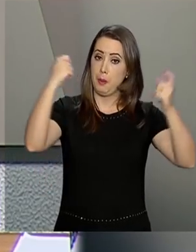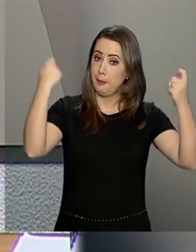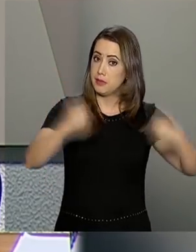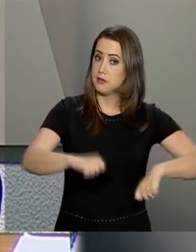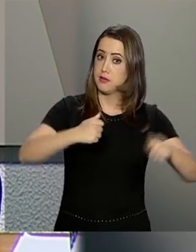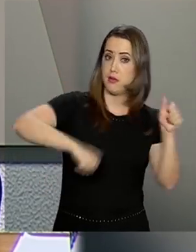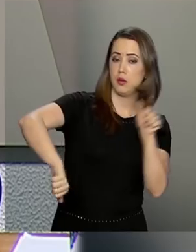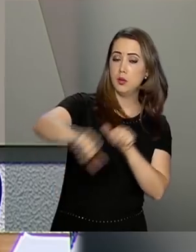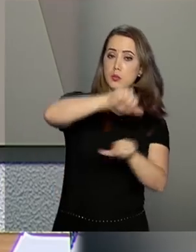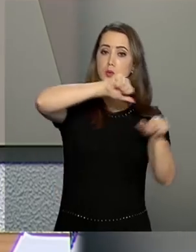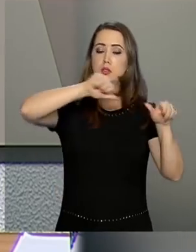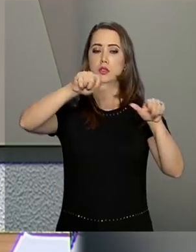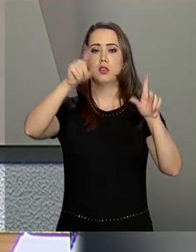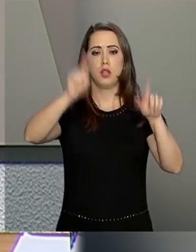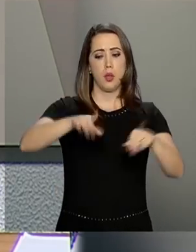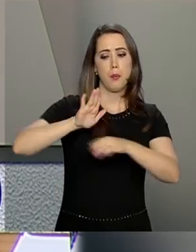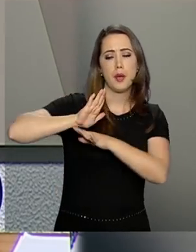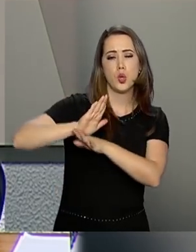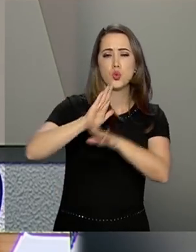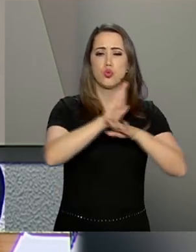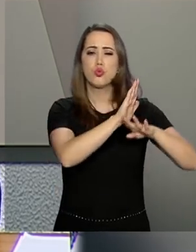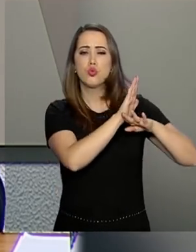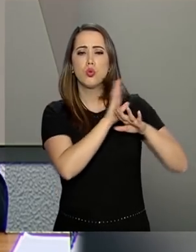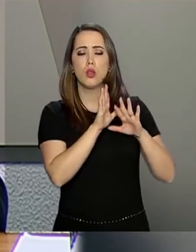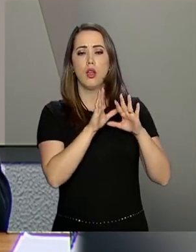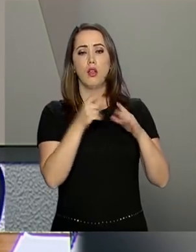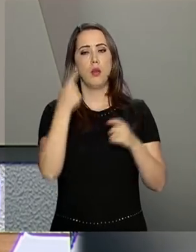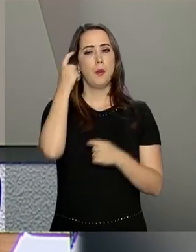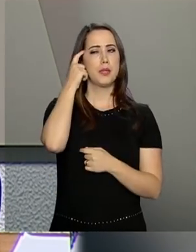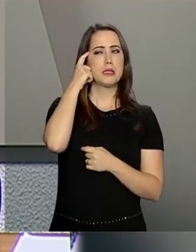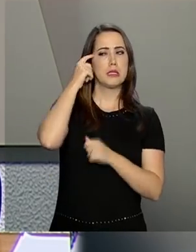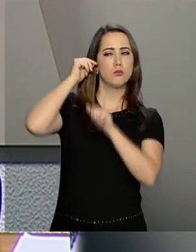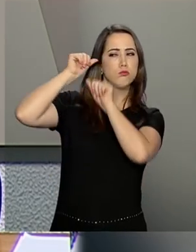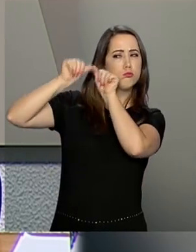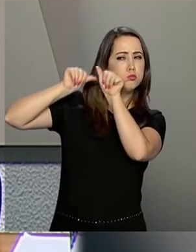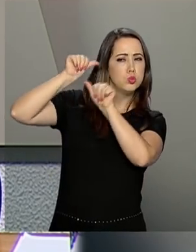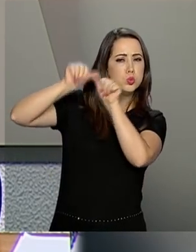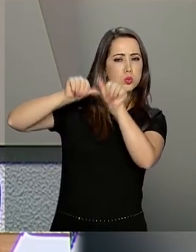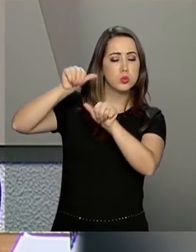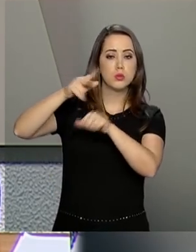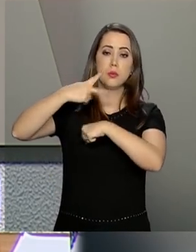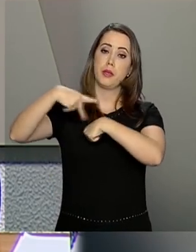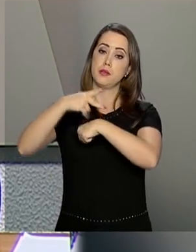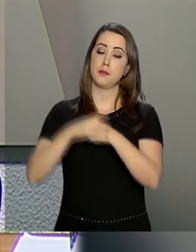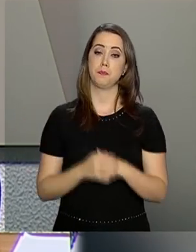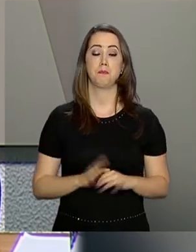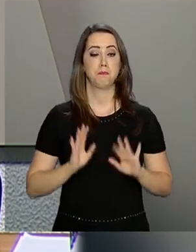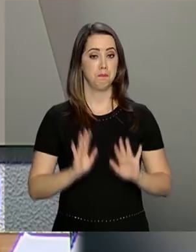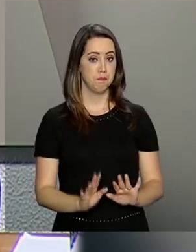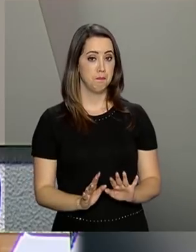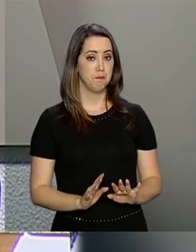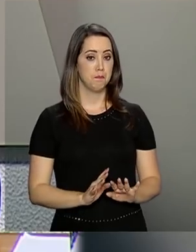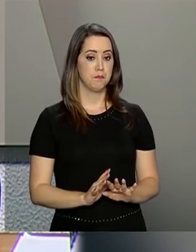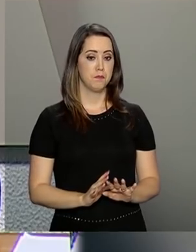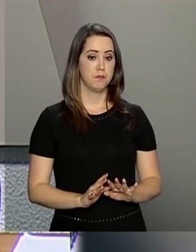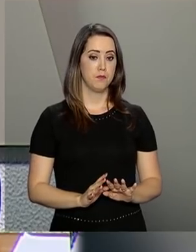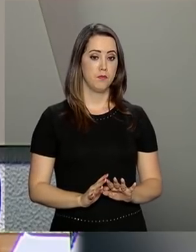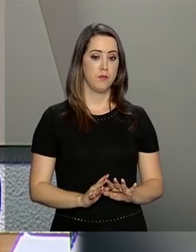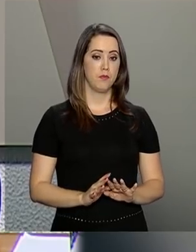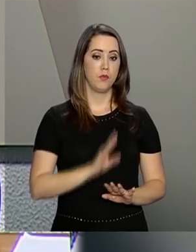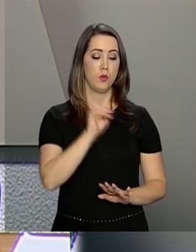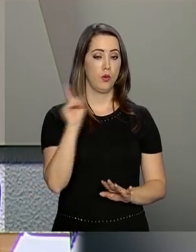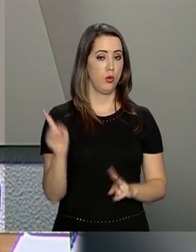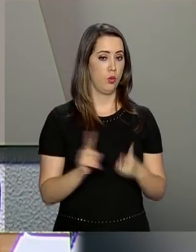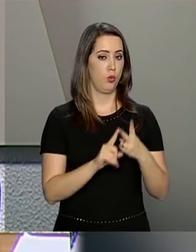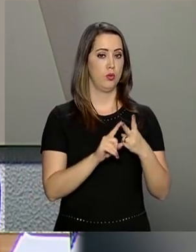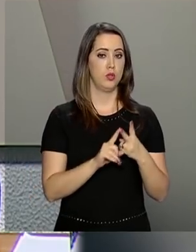entidade que contribui para o repensar e o reconstruir da nação. Um. Segundo, reconectar